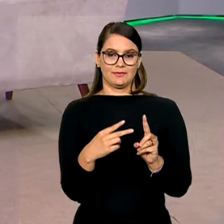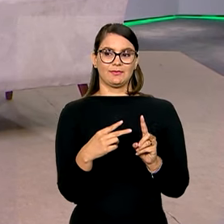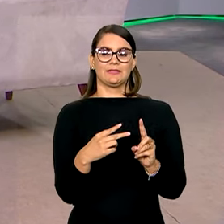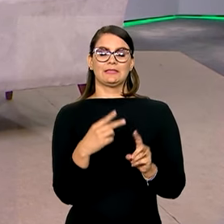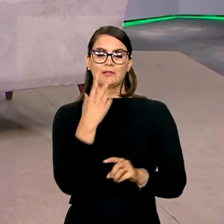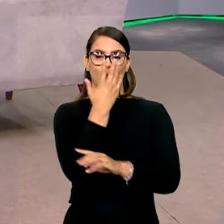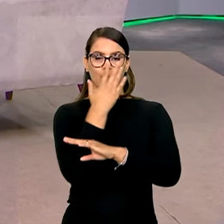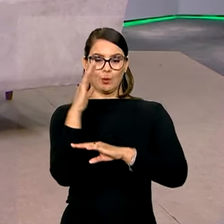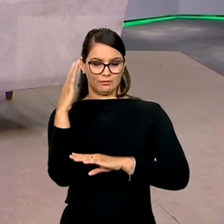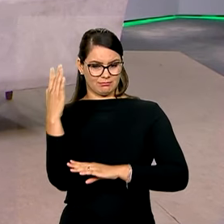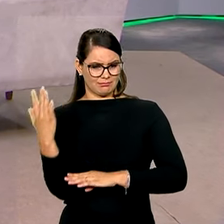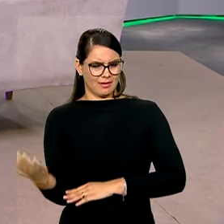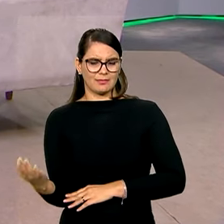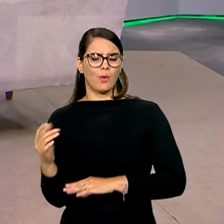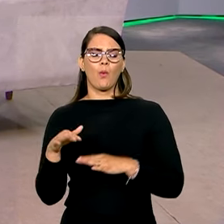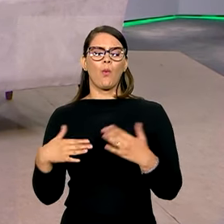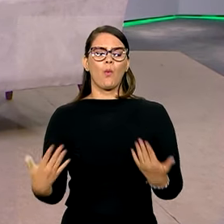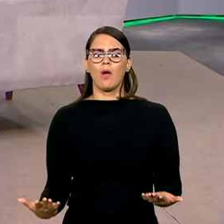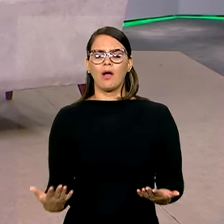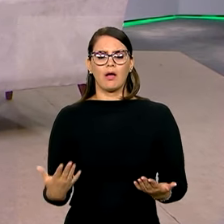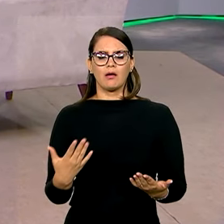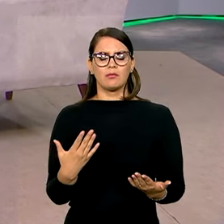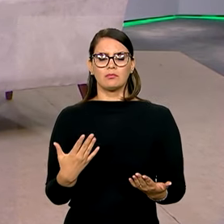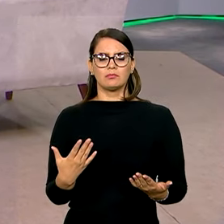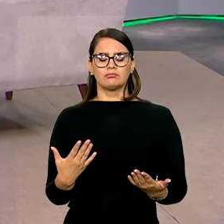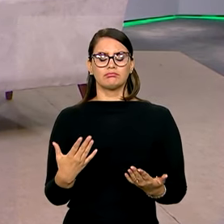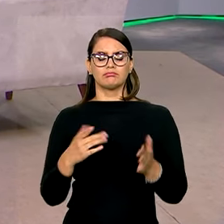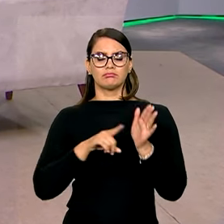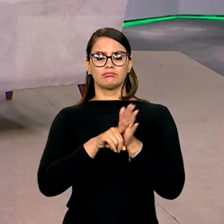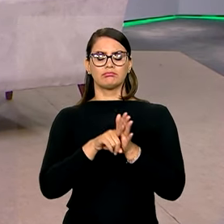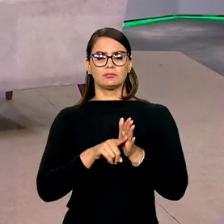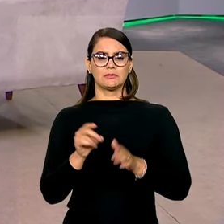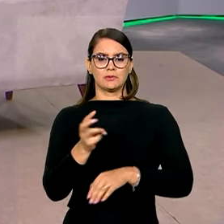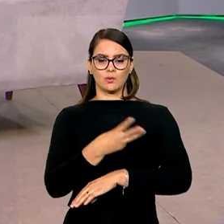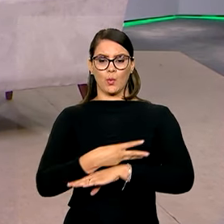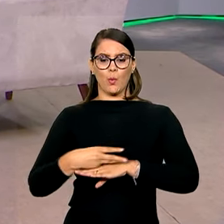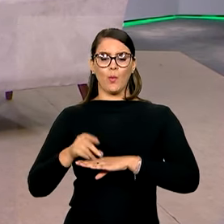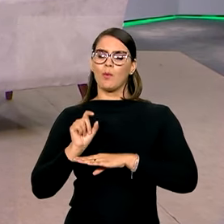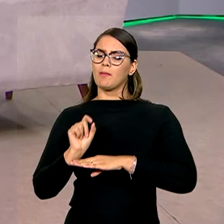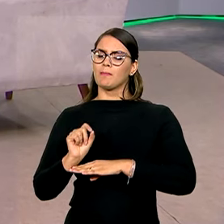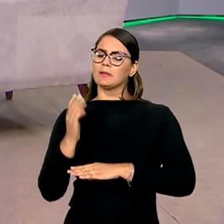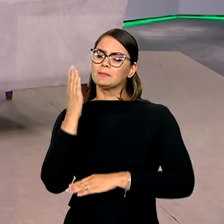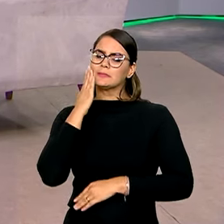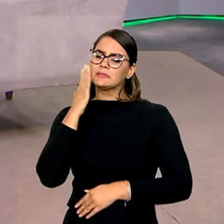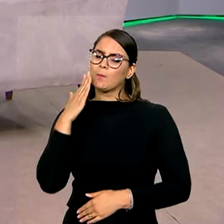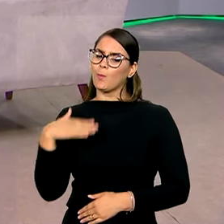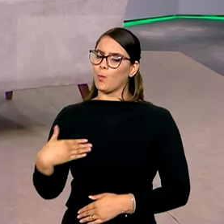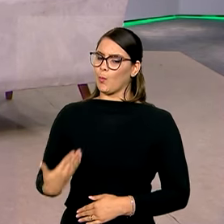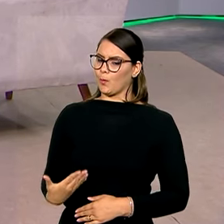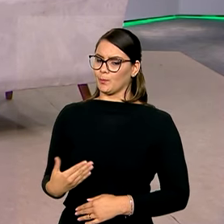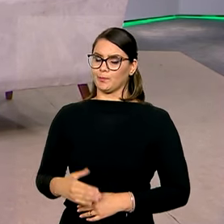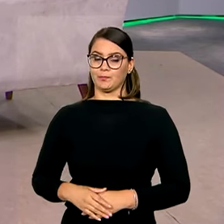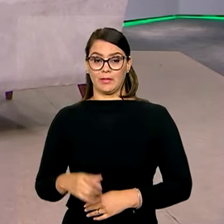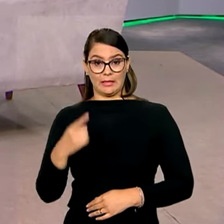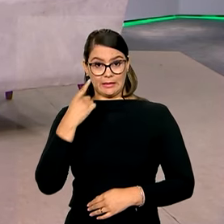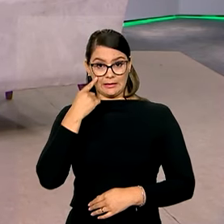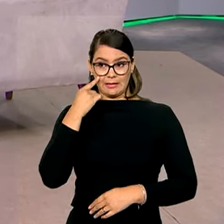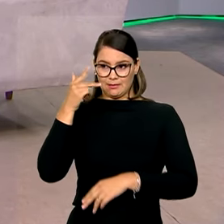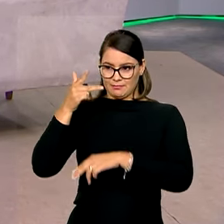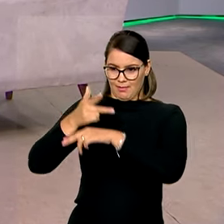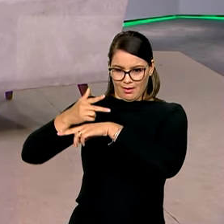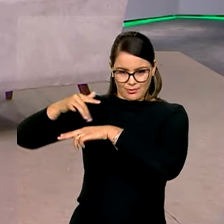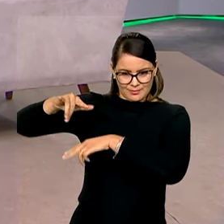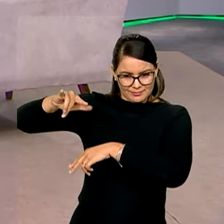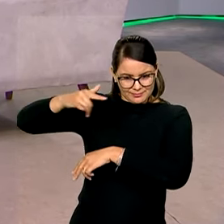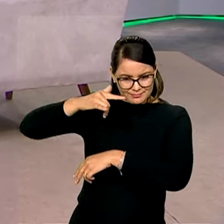desmatamento? Qual o levantamento com o qual o IBAMA trabalha nesse sentido? Nós trabalhamos com as imagens de satélite do INPE.